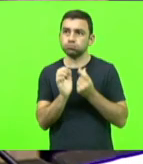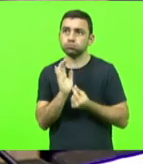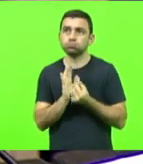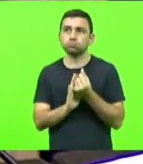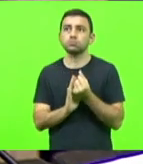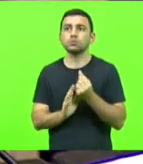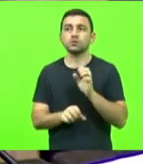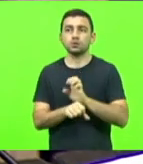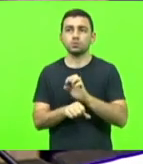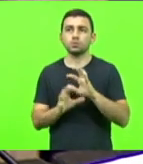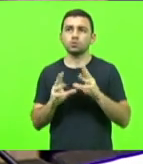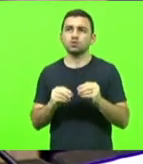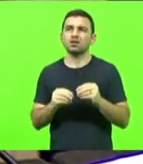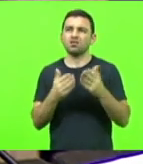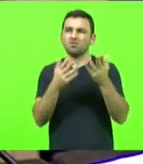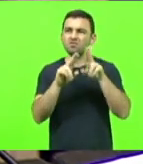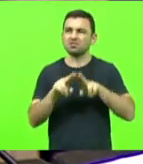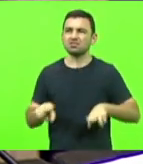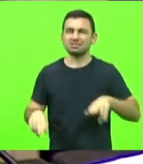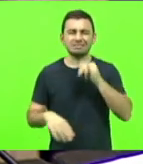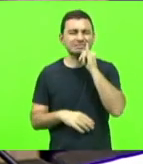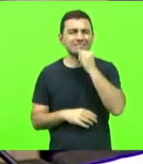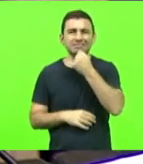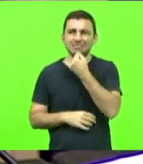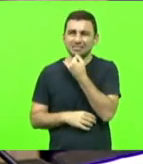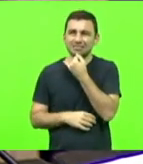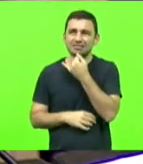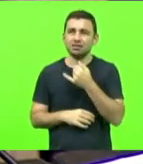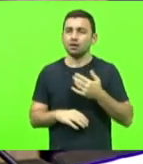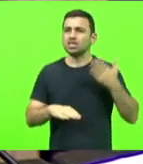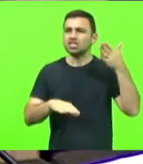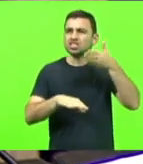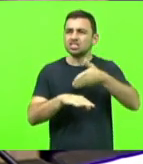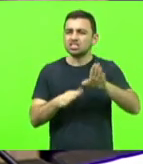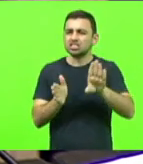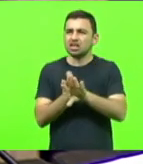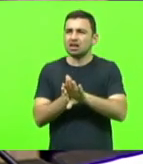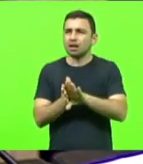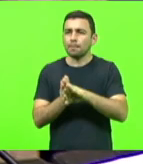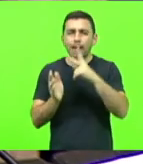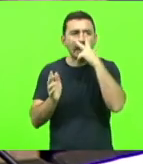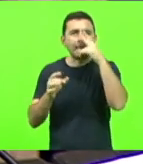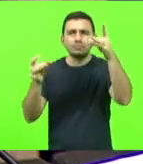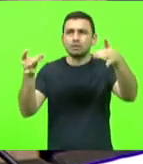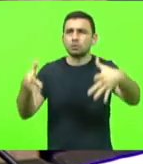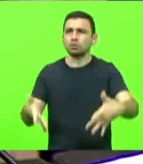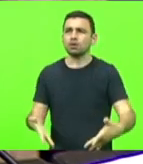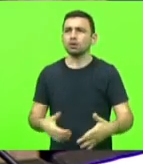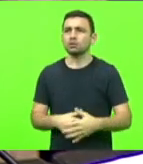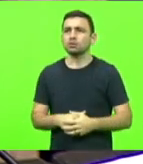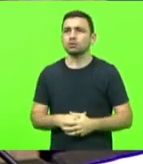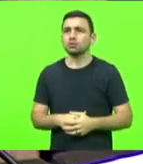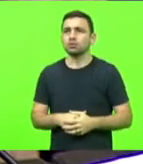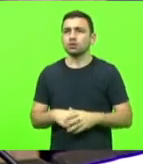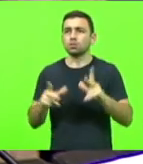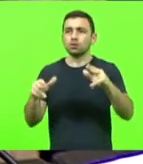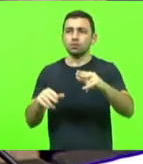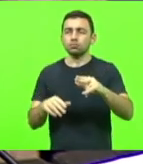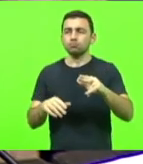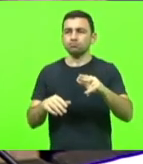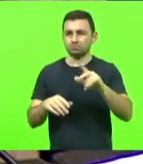aquela Universidade Federal está uma tristeza. Você chega lá, é terra abandonada, parece cenário de um filme